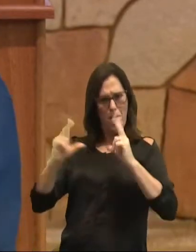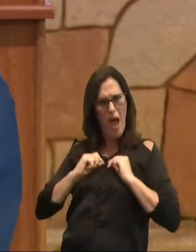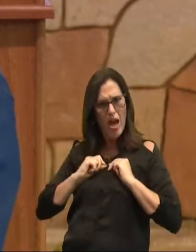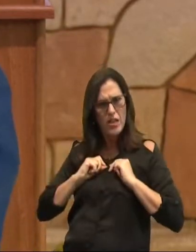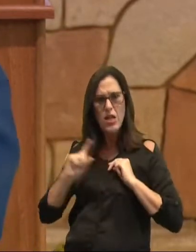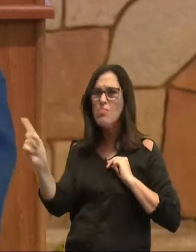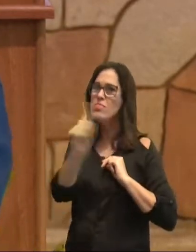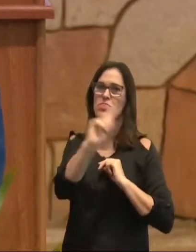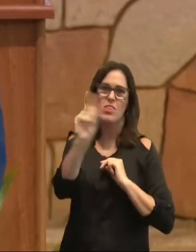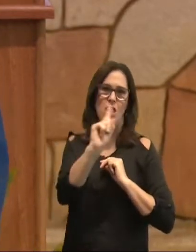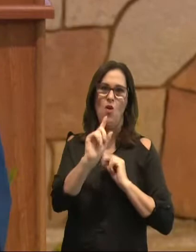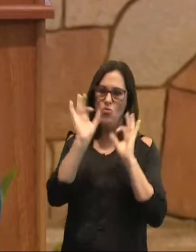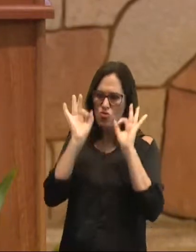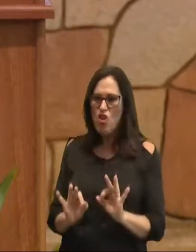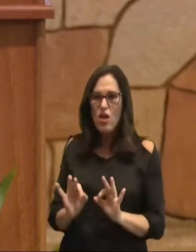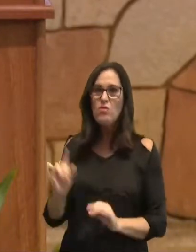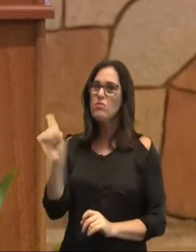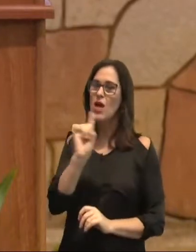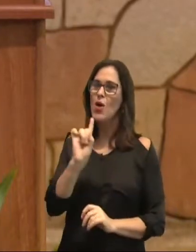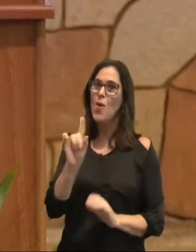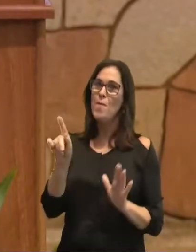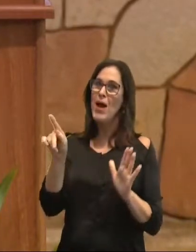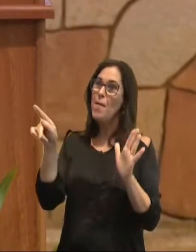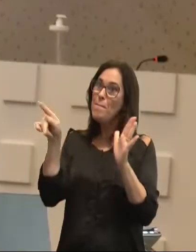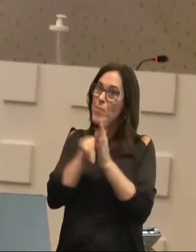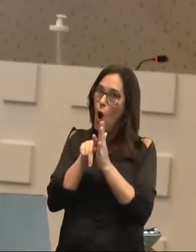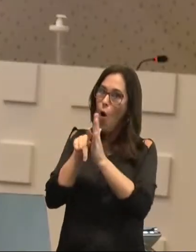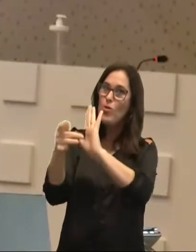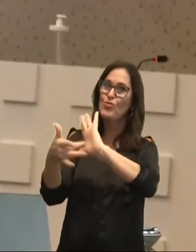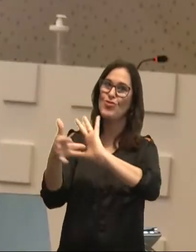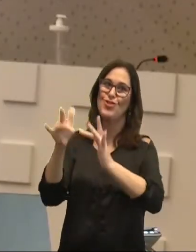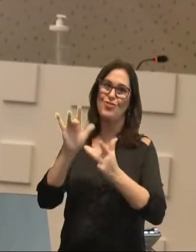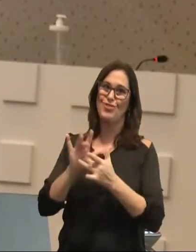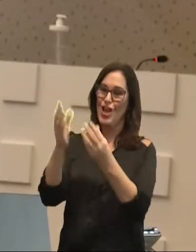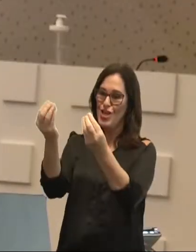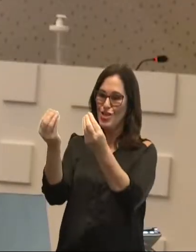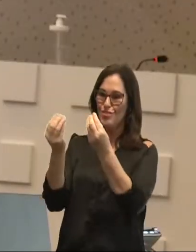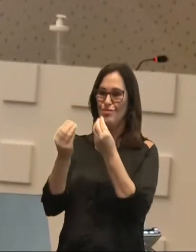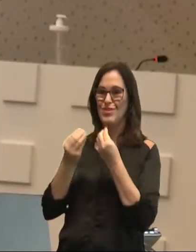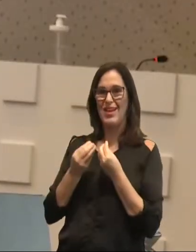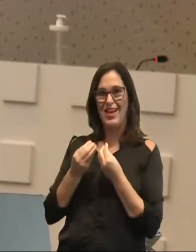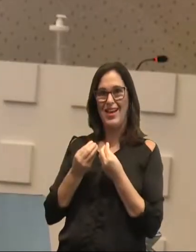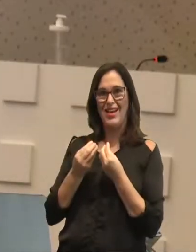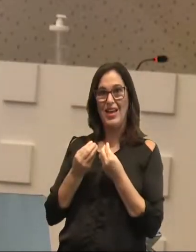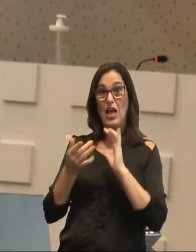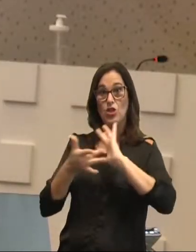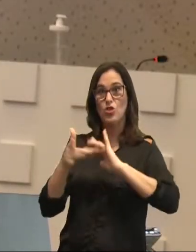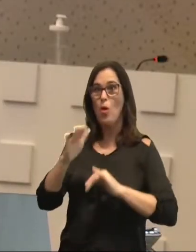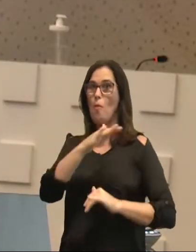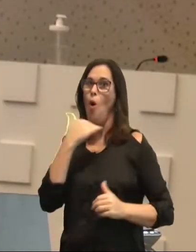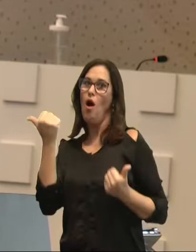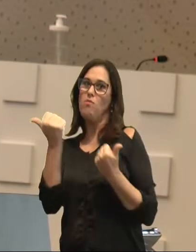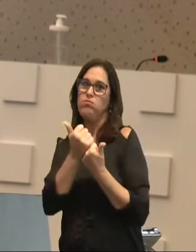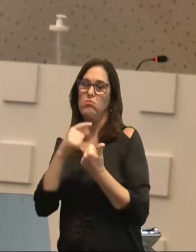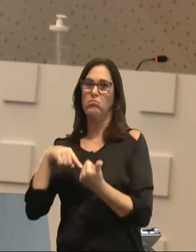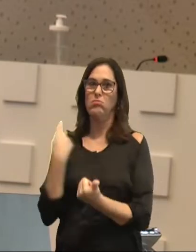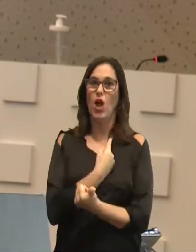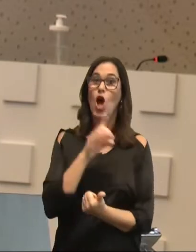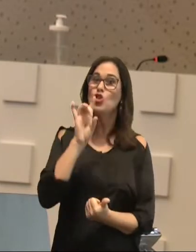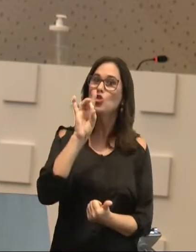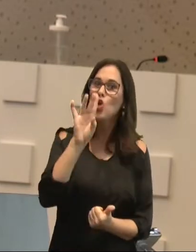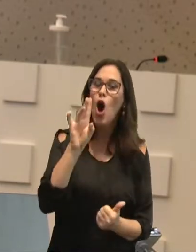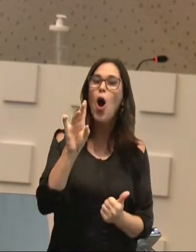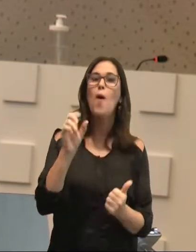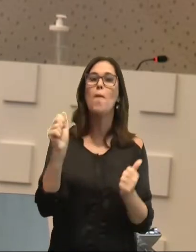mas por causa do mérito de Cristo, que se entregou por nós na cruz. Somente por